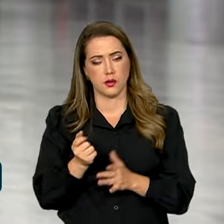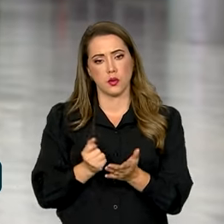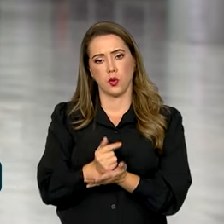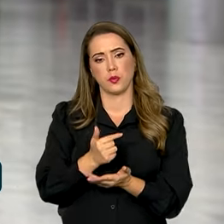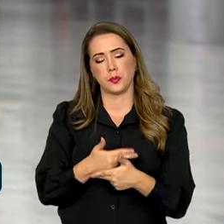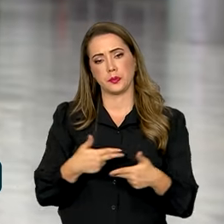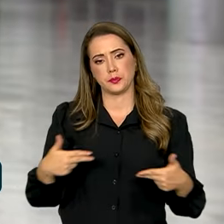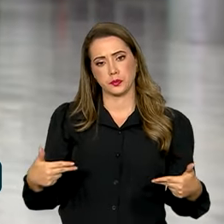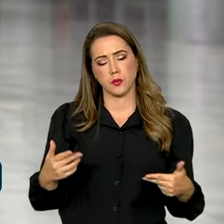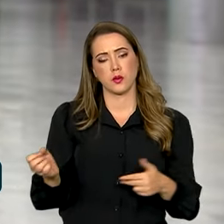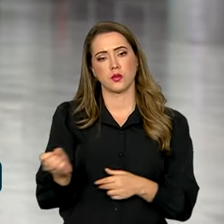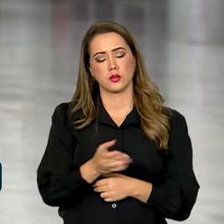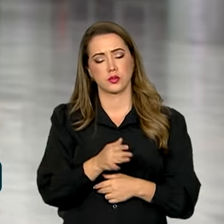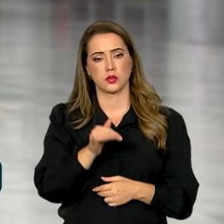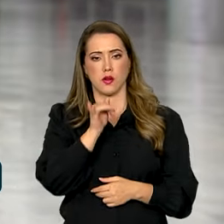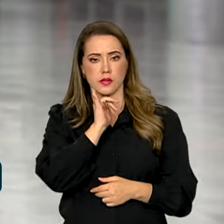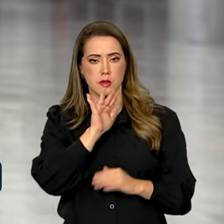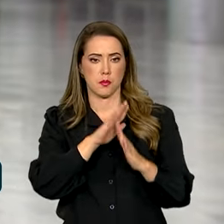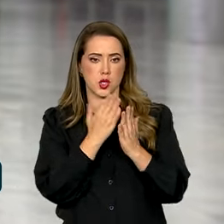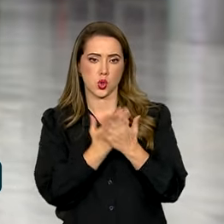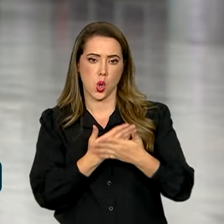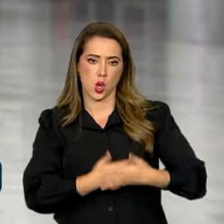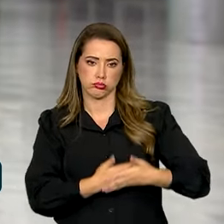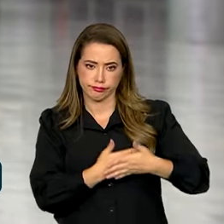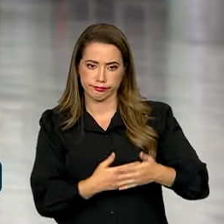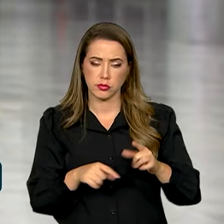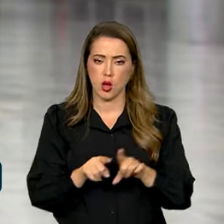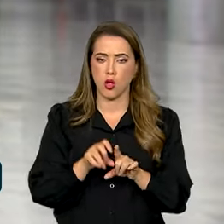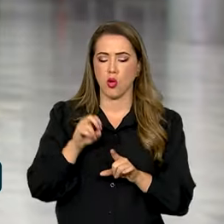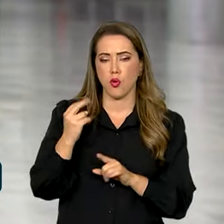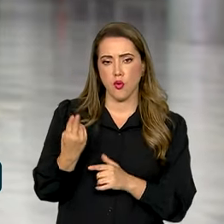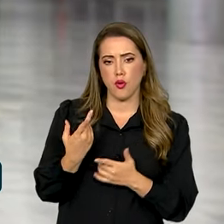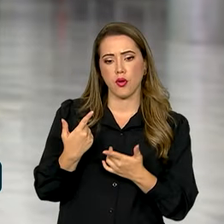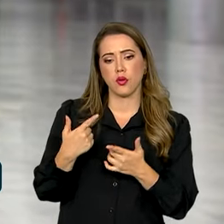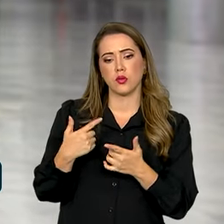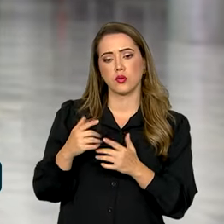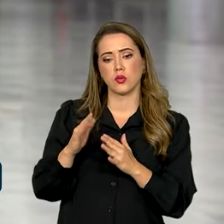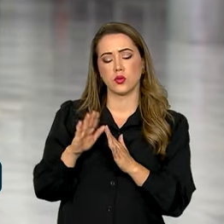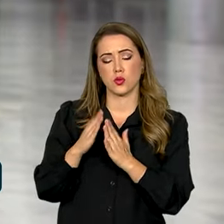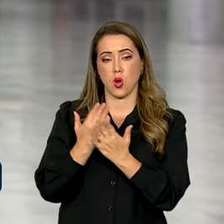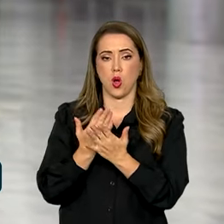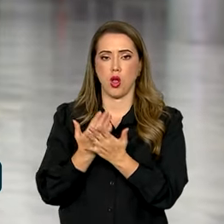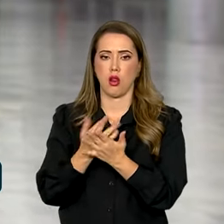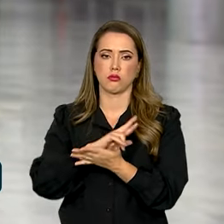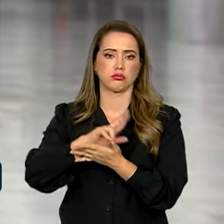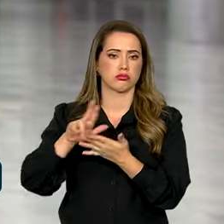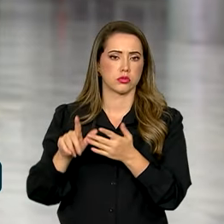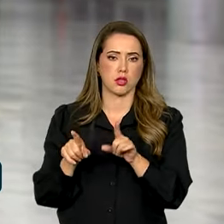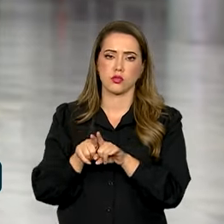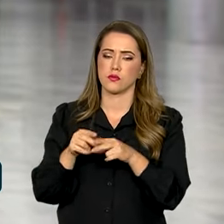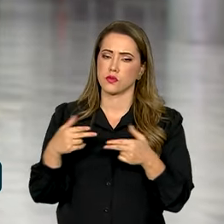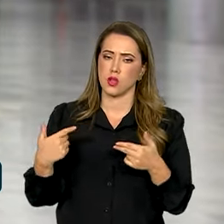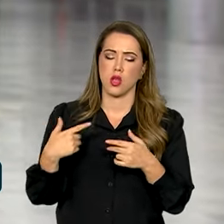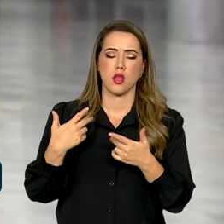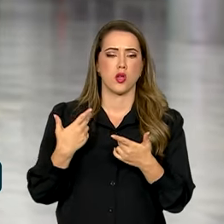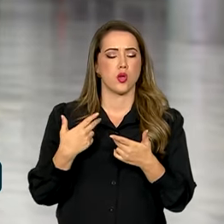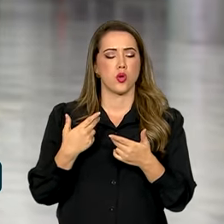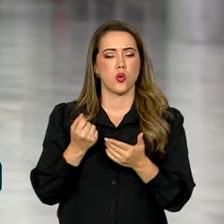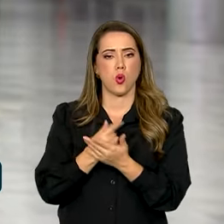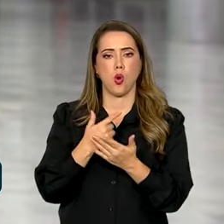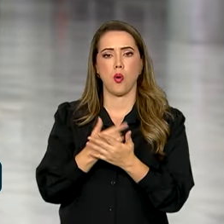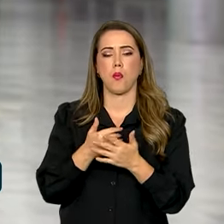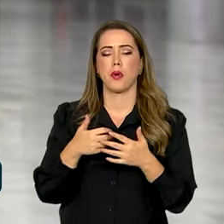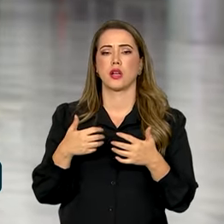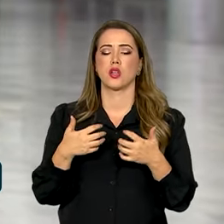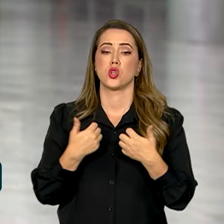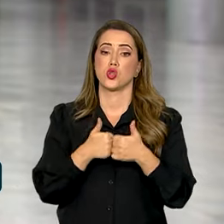de equipamentos novos para creches e escolas, como mobiliário, equipamentos diversos e compra de ônibus escolares.